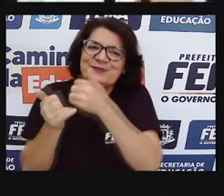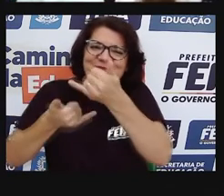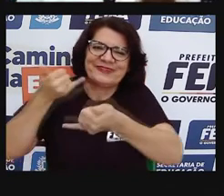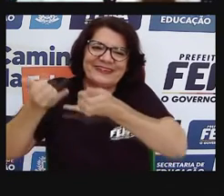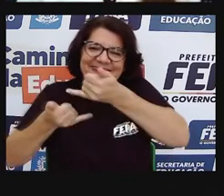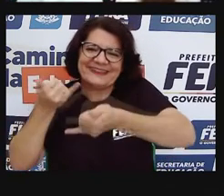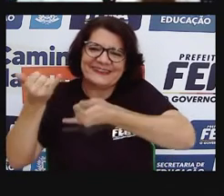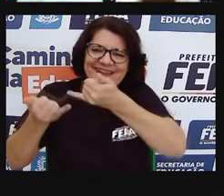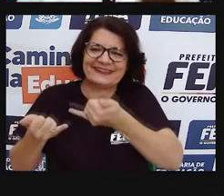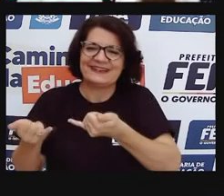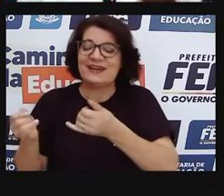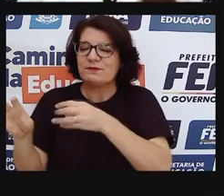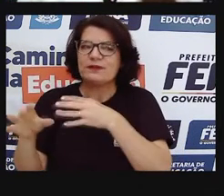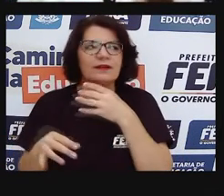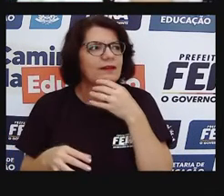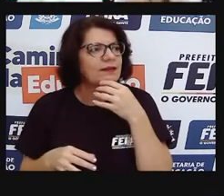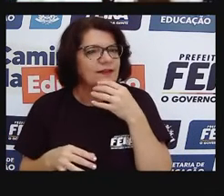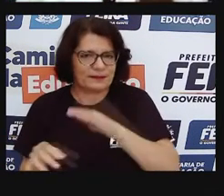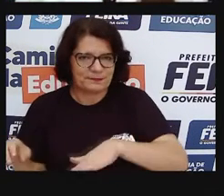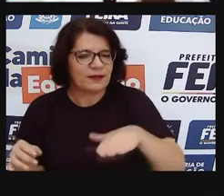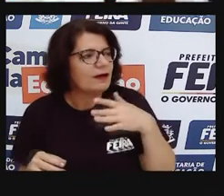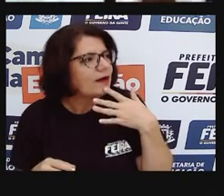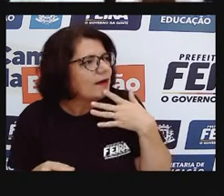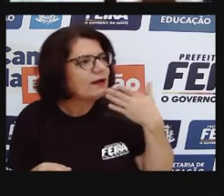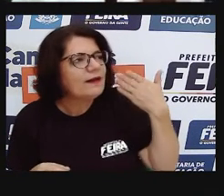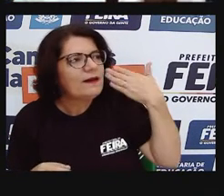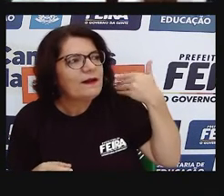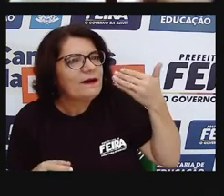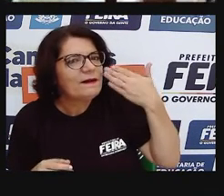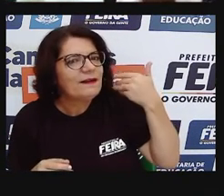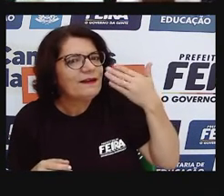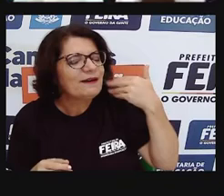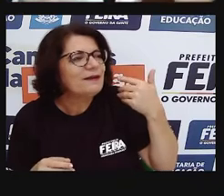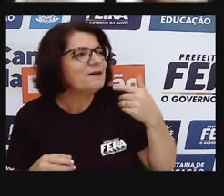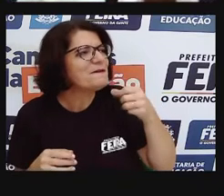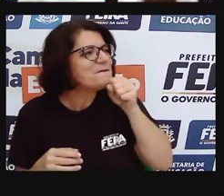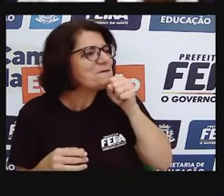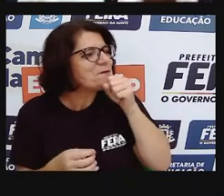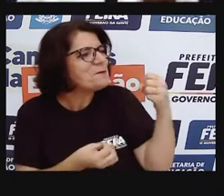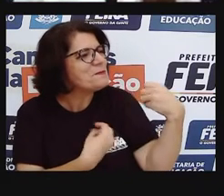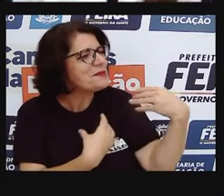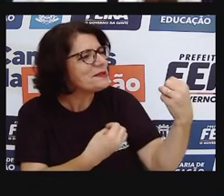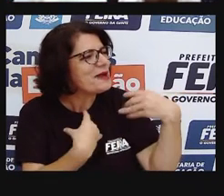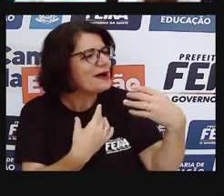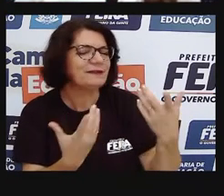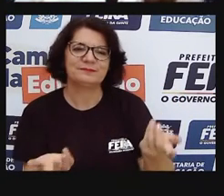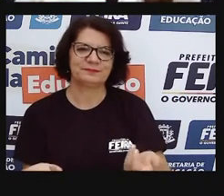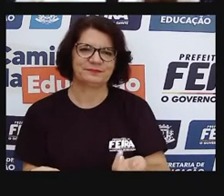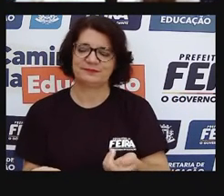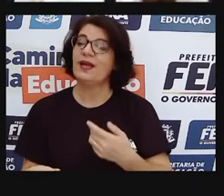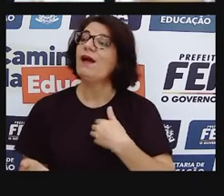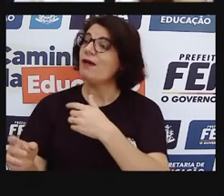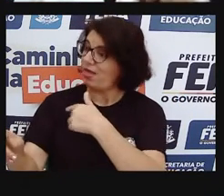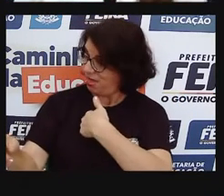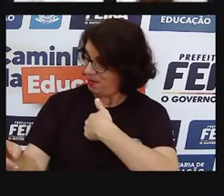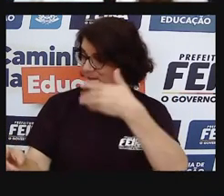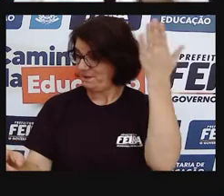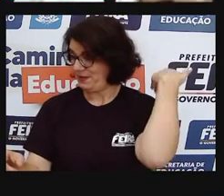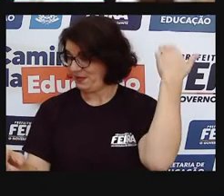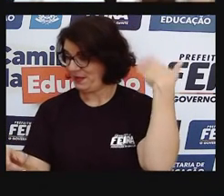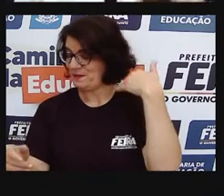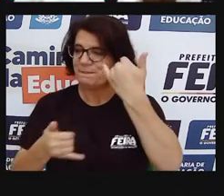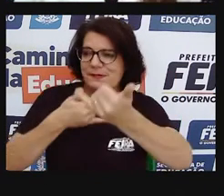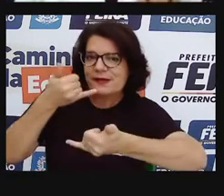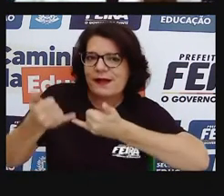divertir, é fácil brincar com coisas que a gente cria, não precisa de um brinquedo caro, pra gente ser feliz, pra gente se